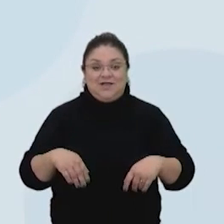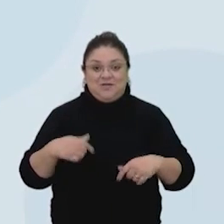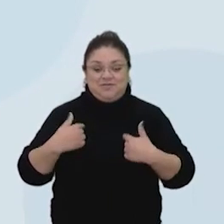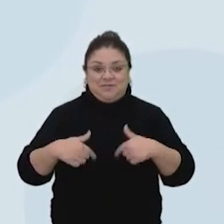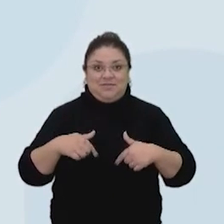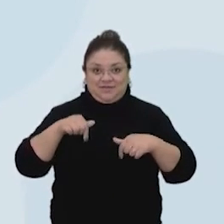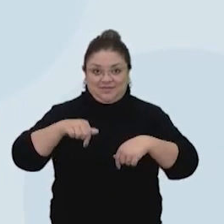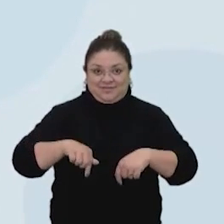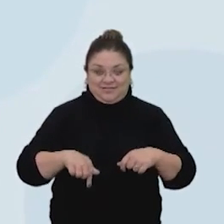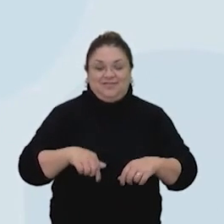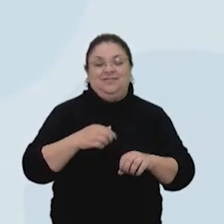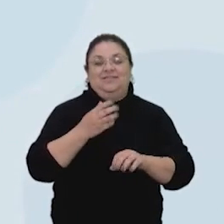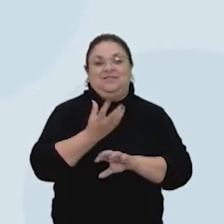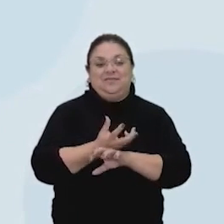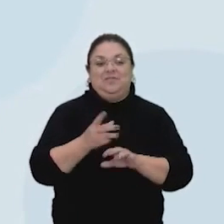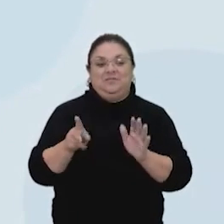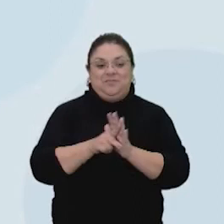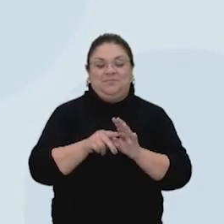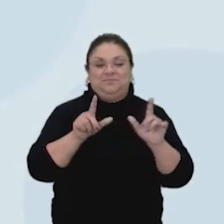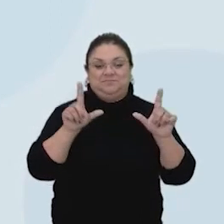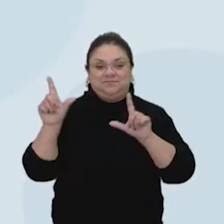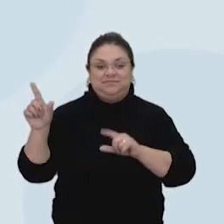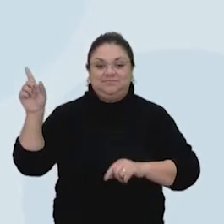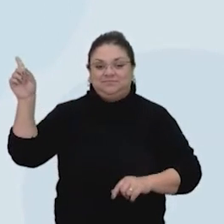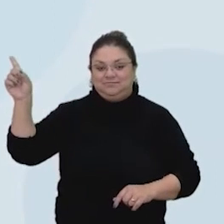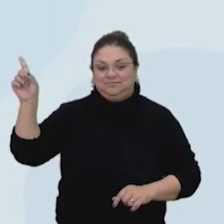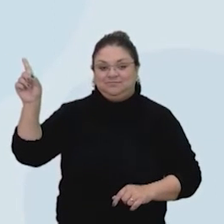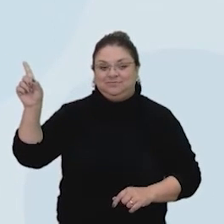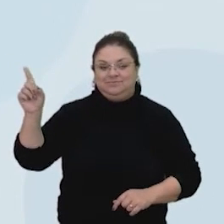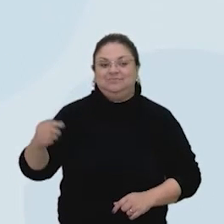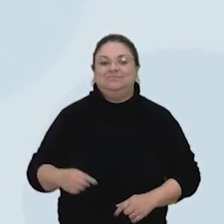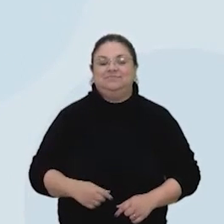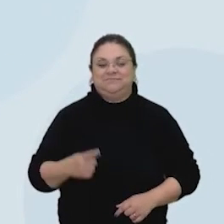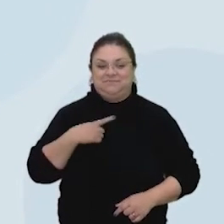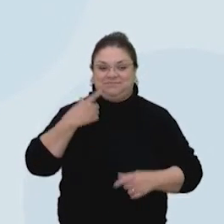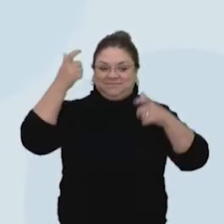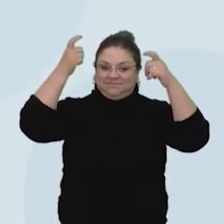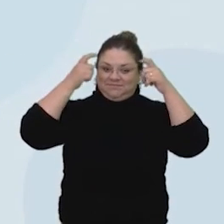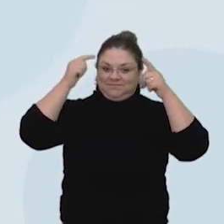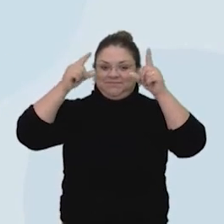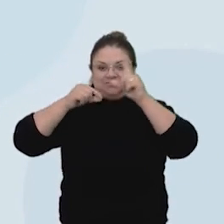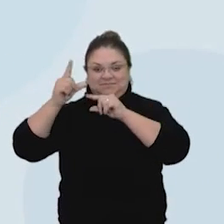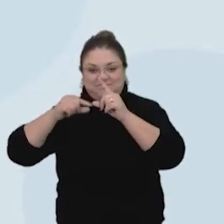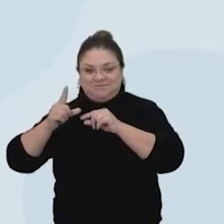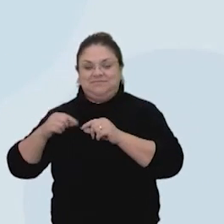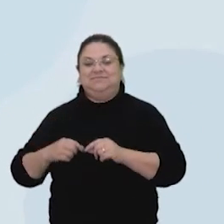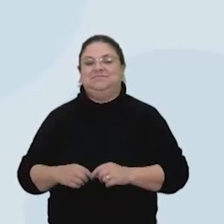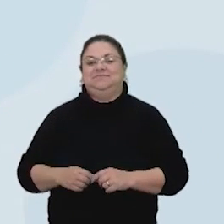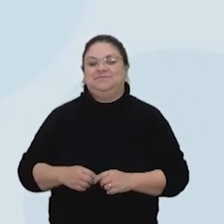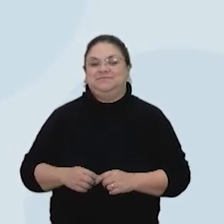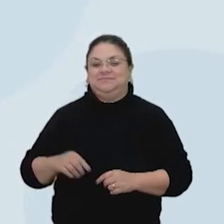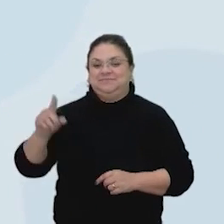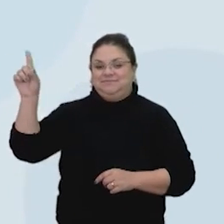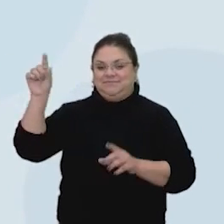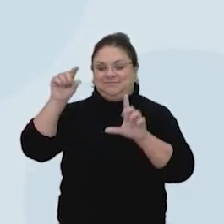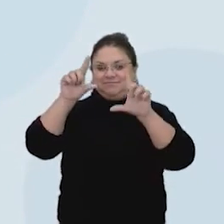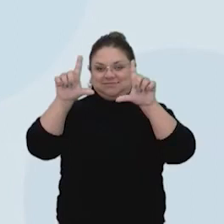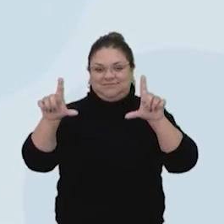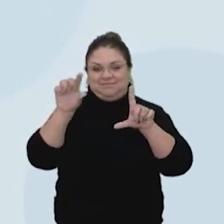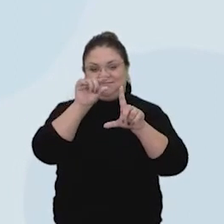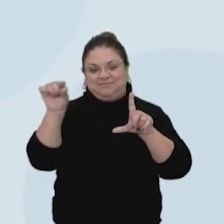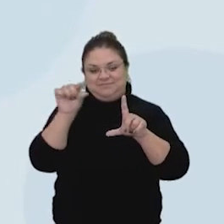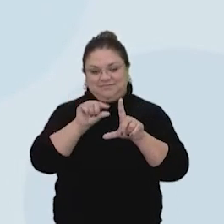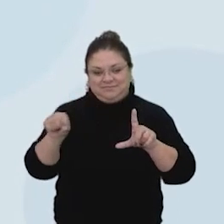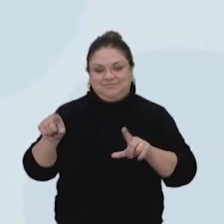a professora Tayana já está com uma coroa, a professora Mara com umas estrelinhas, o professor Osmar com um ábaco, o Ed com